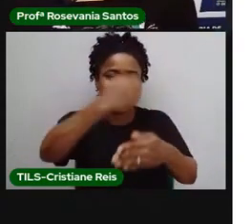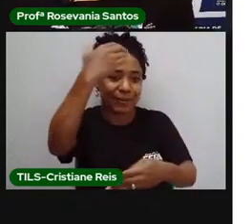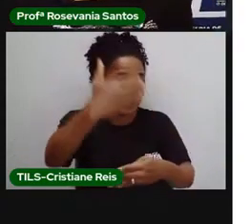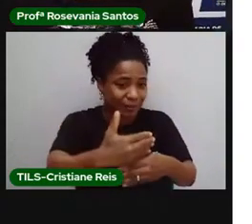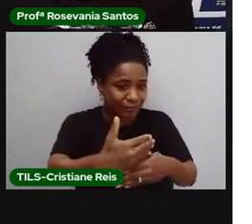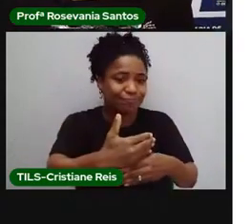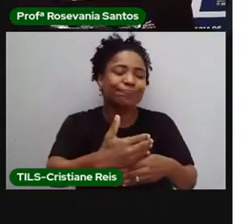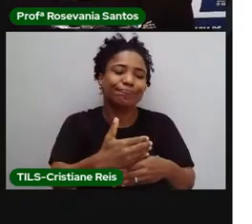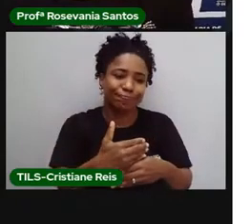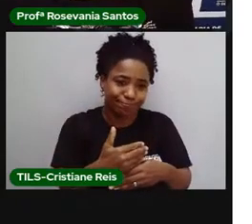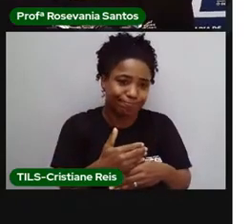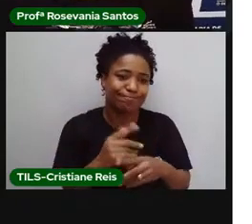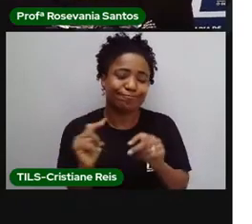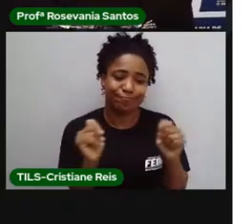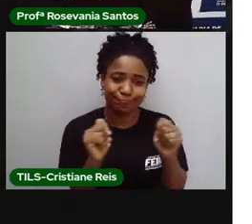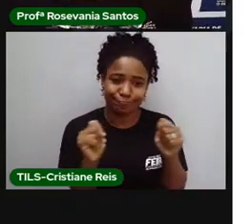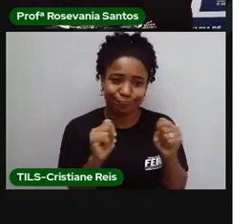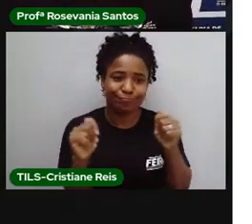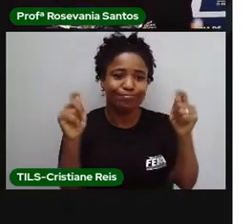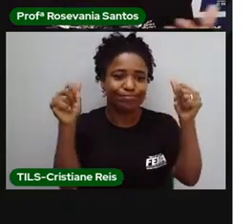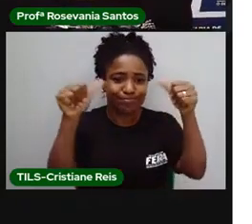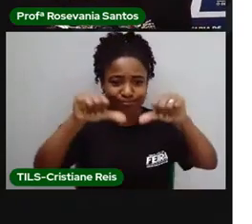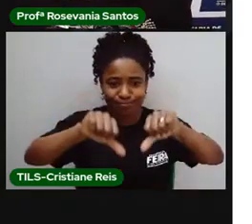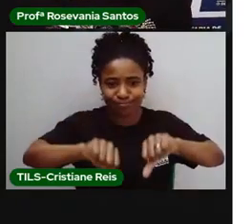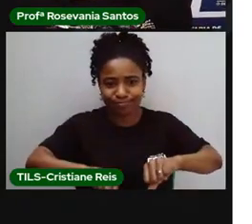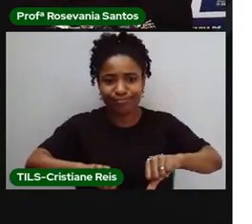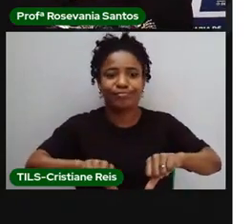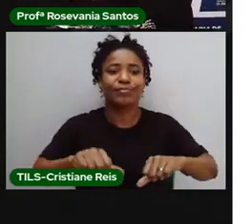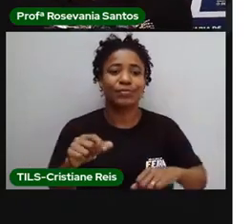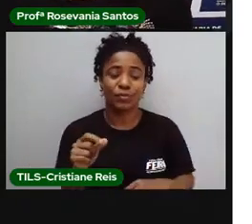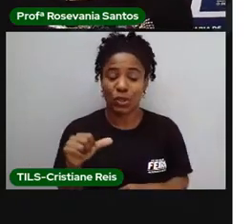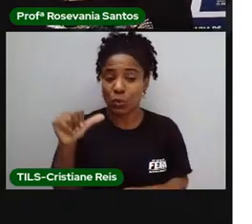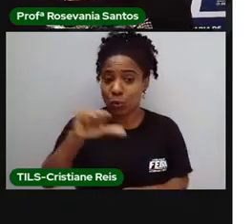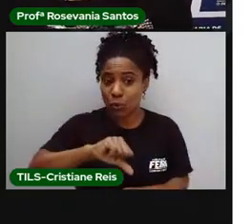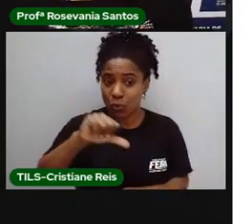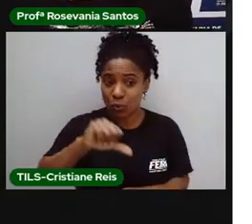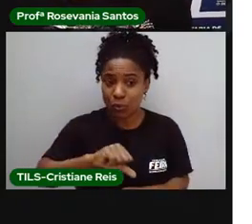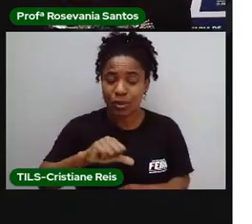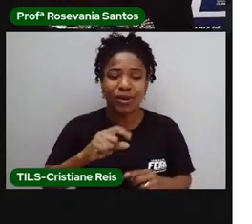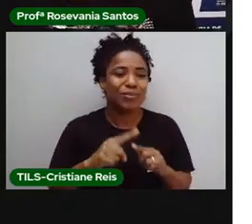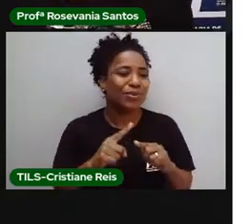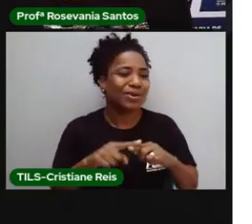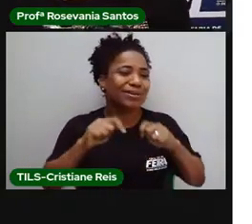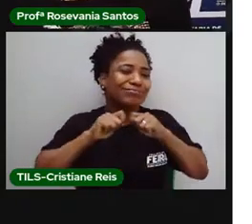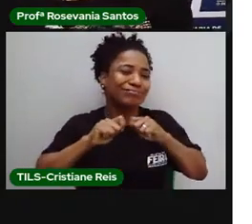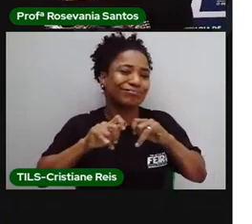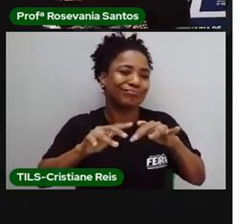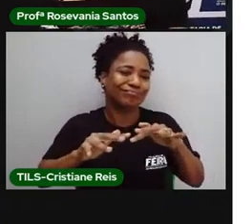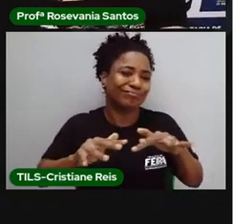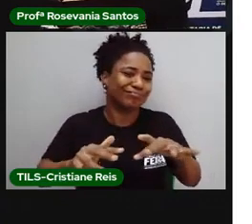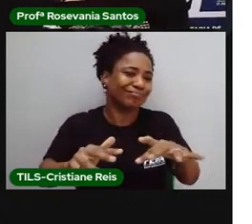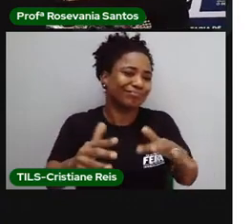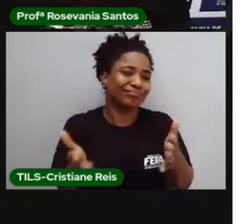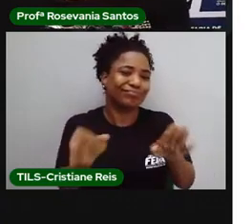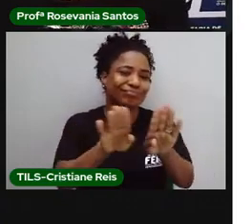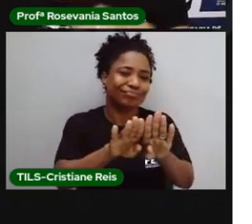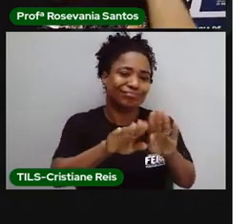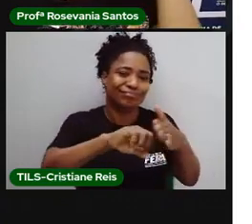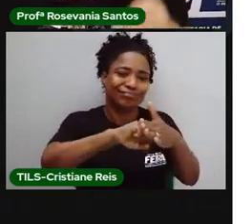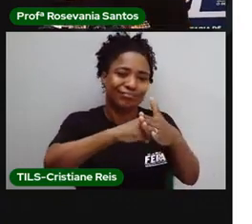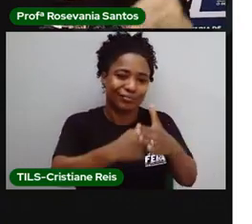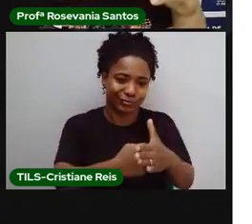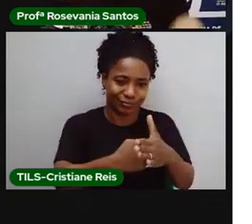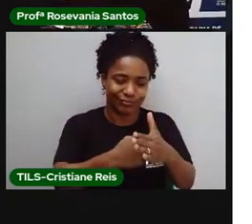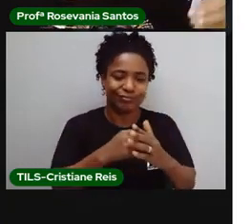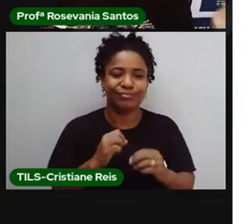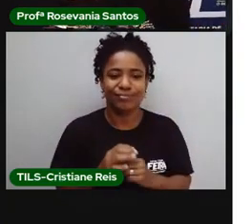agora com relação, né, a essa pandemia e essas atividades econômicas. Então, essa divisão, como o próprio nome já está dizendo,